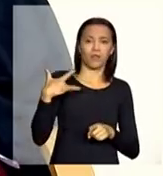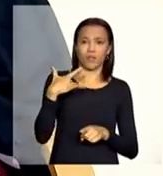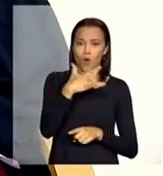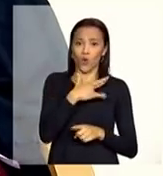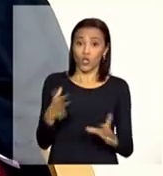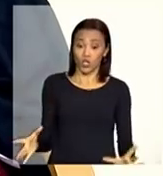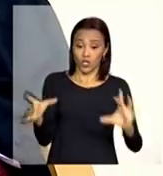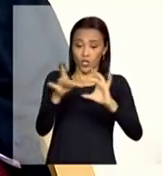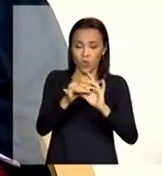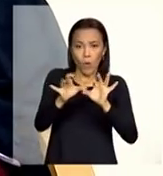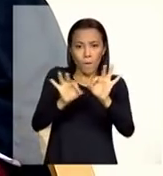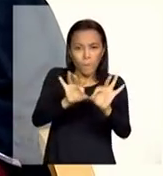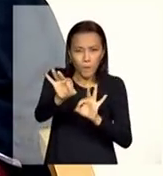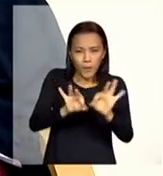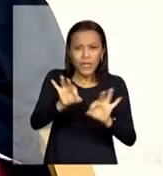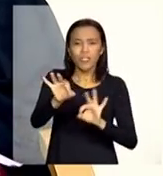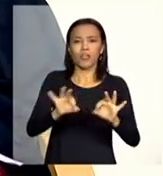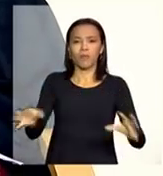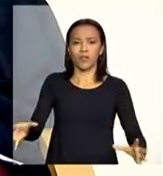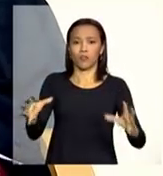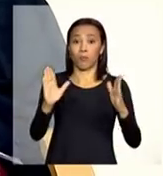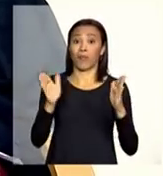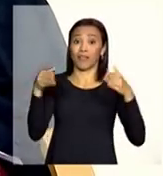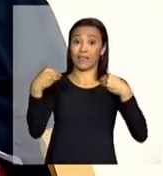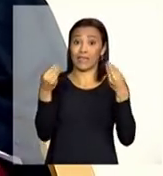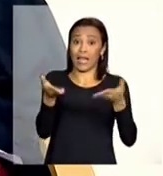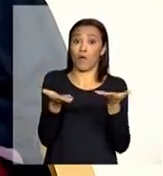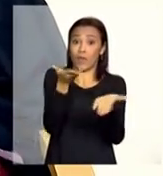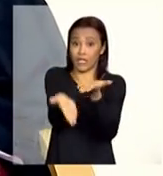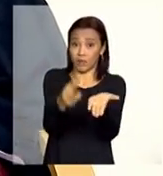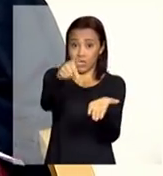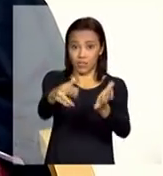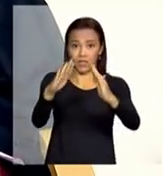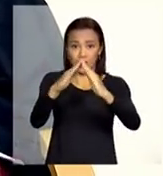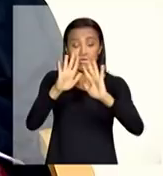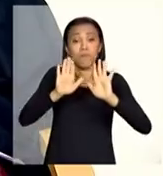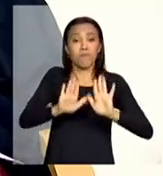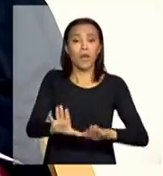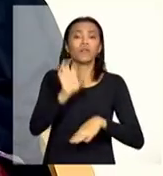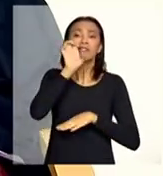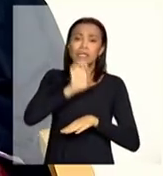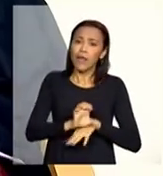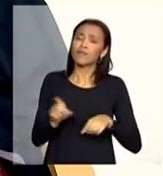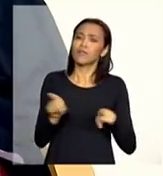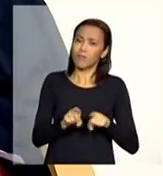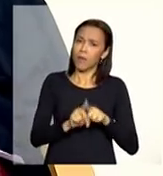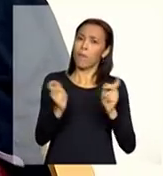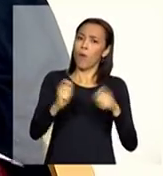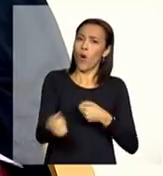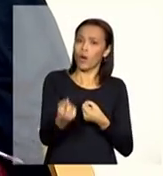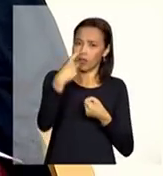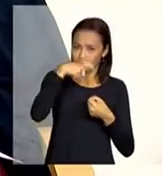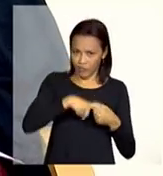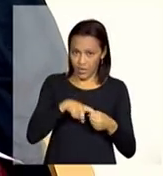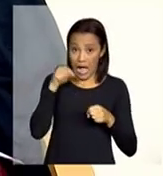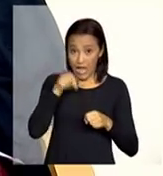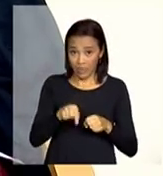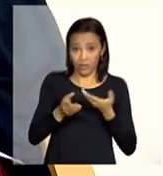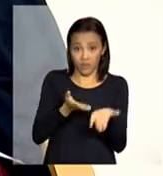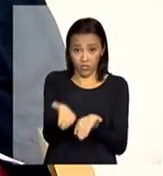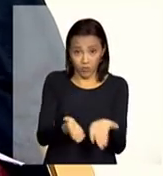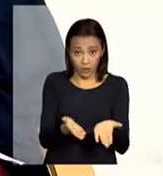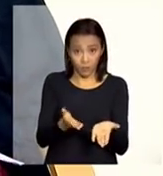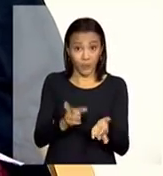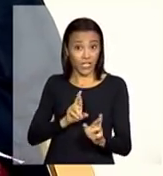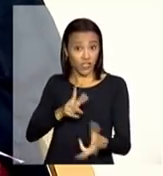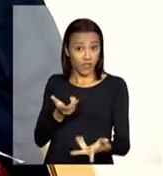coletivo para que possa dar retaguarda de serviços de saúde mas os estados também poderão aderir e esse é o diferencial do ano passado